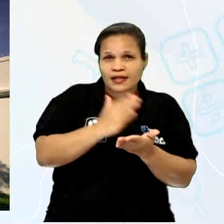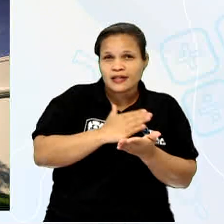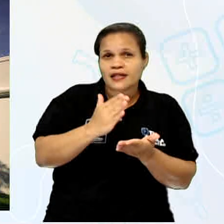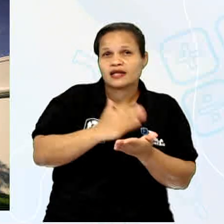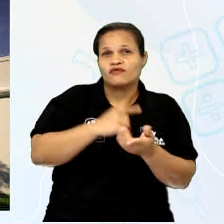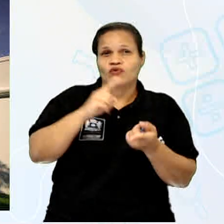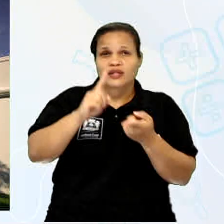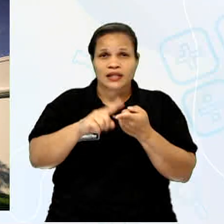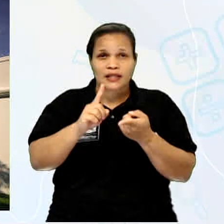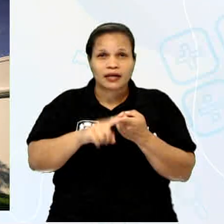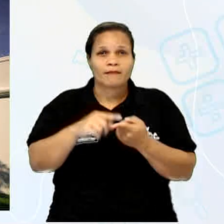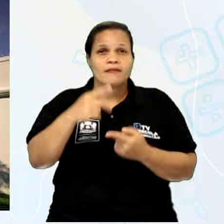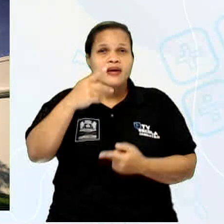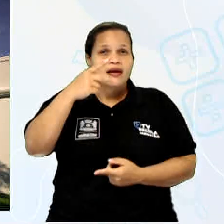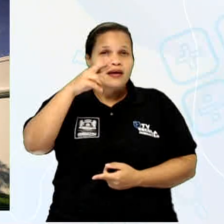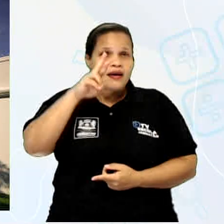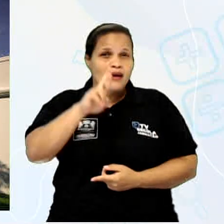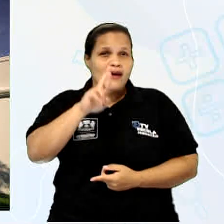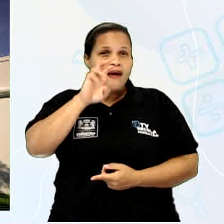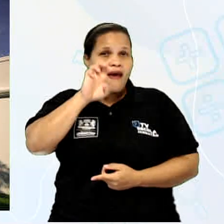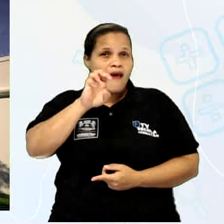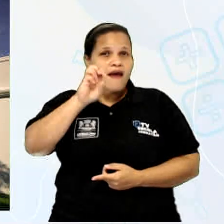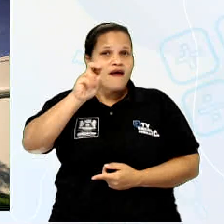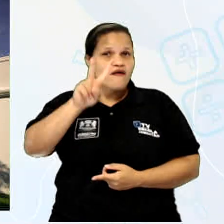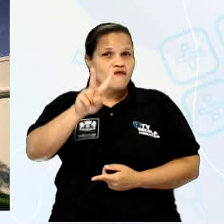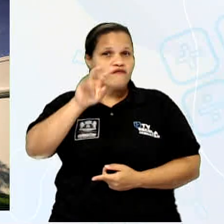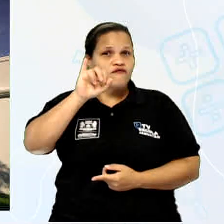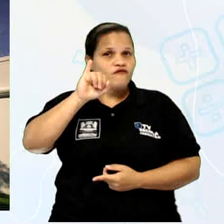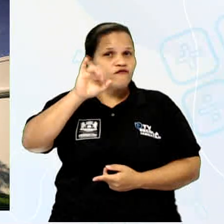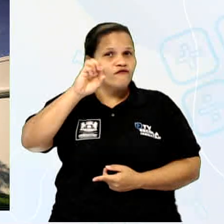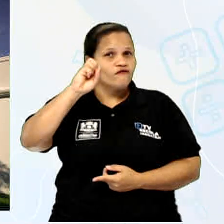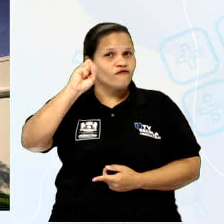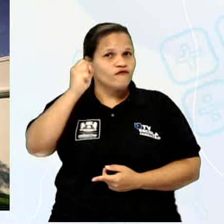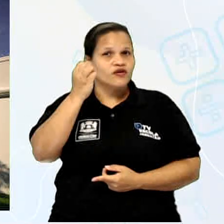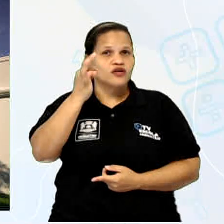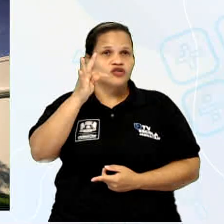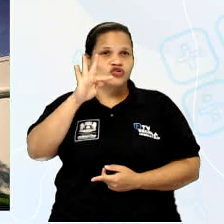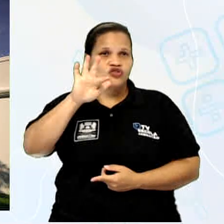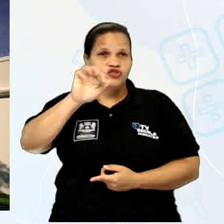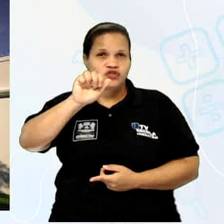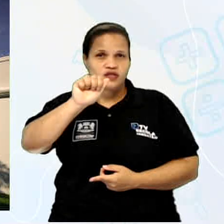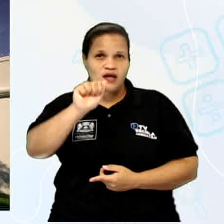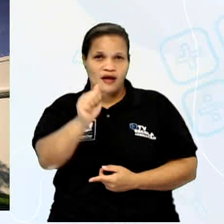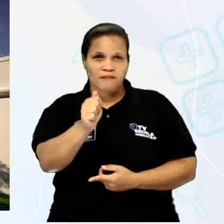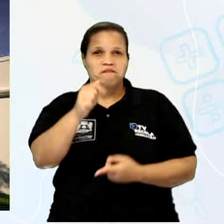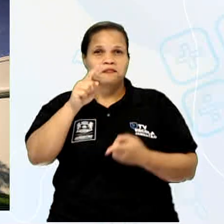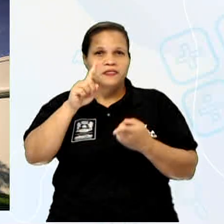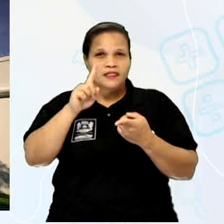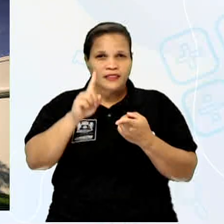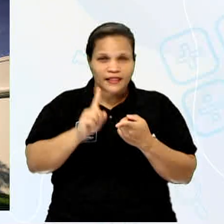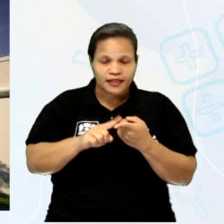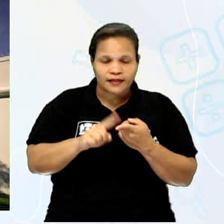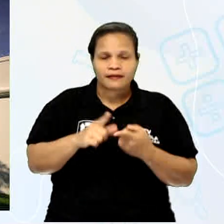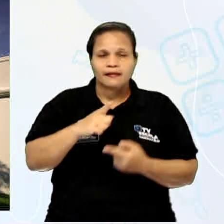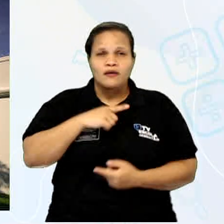1.898 peças digitalizadas. 146 azulesos do século